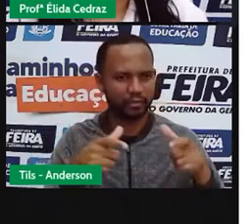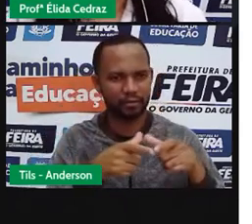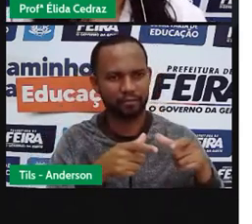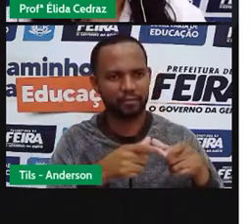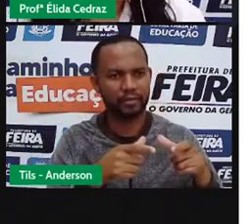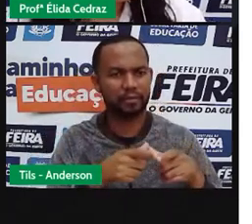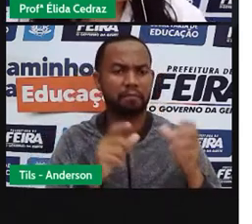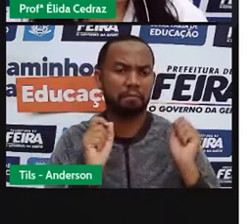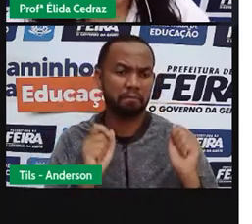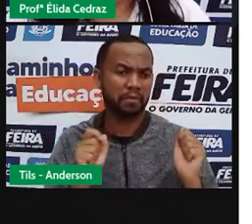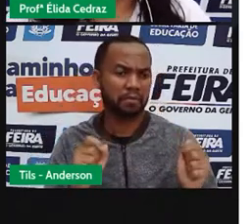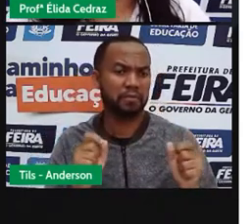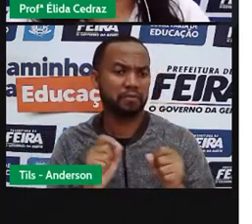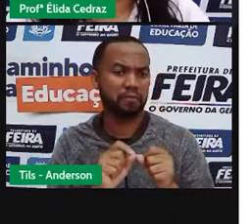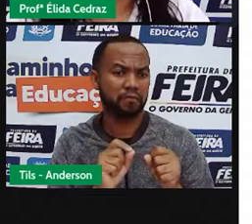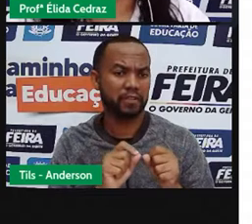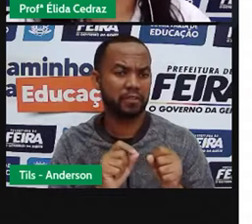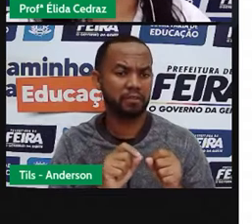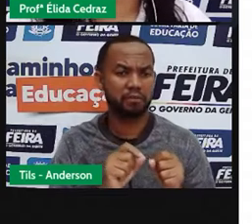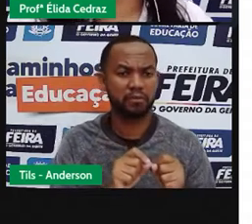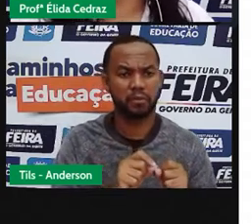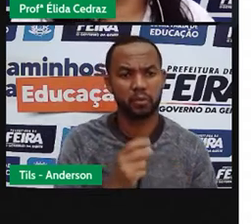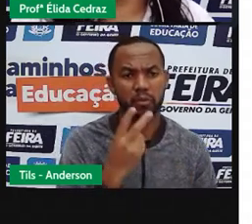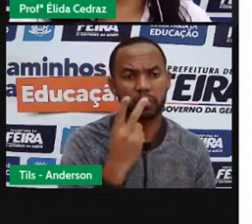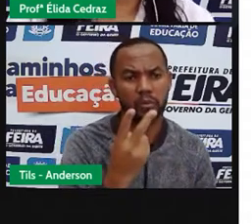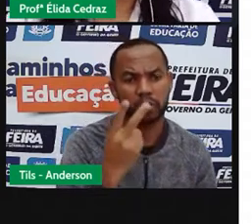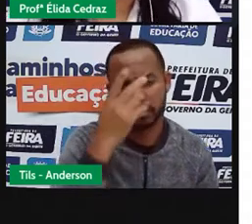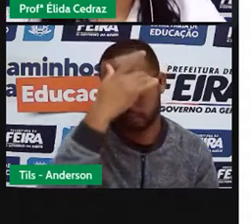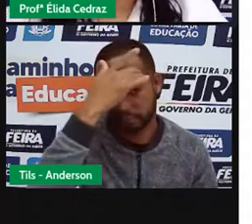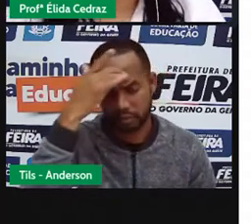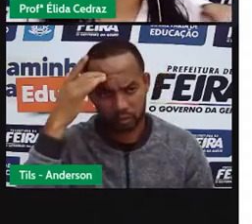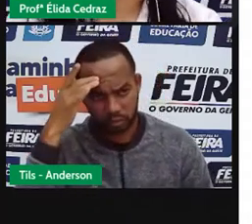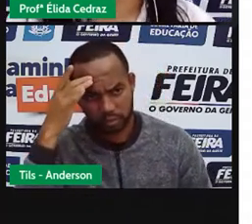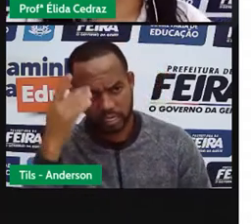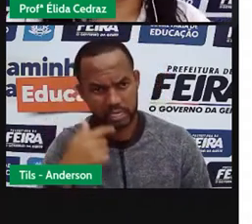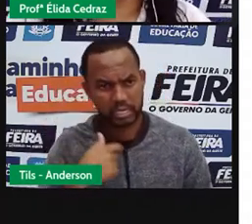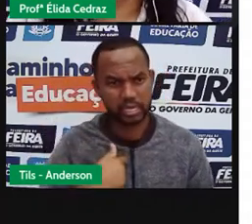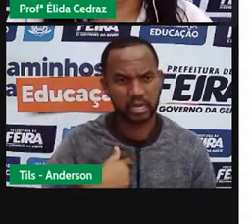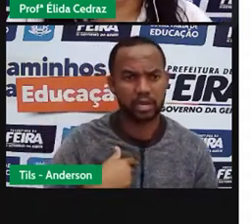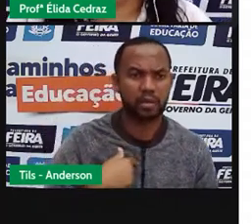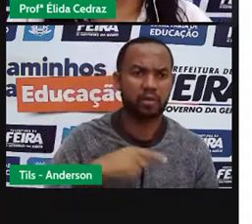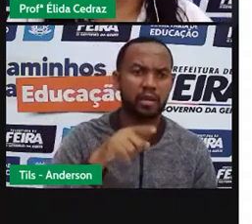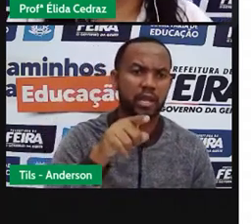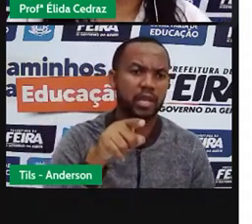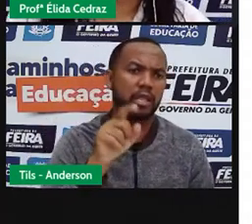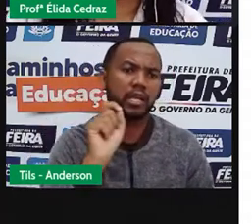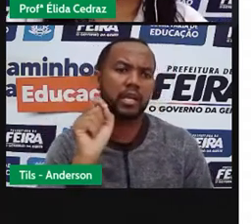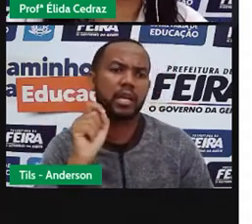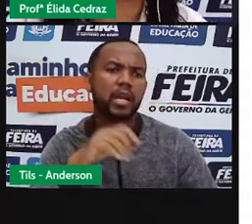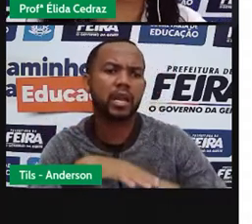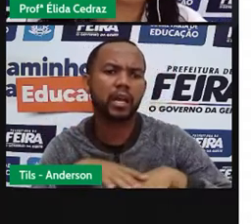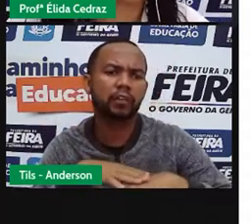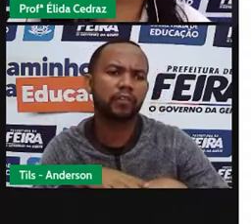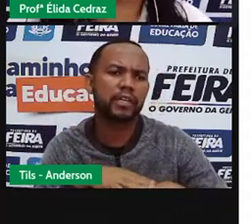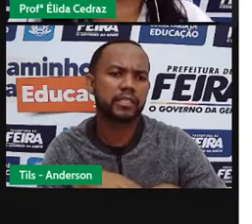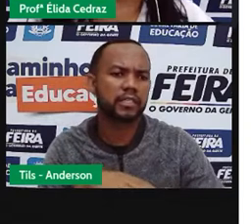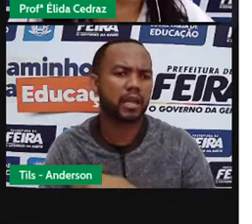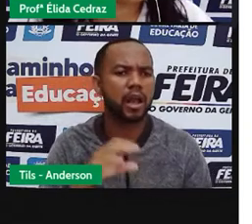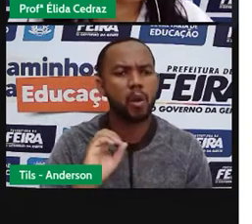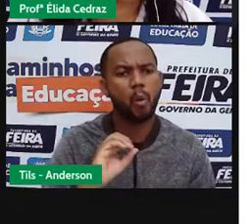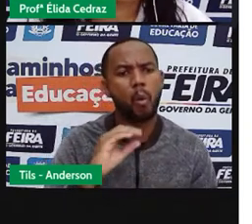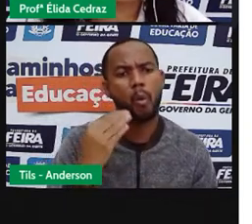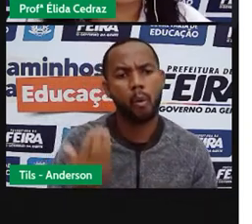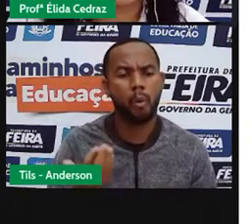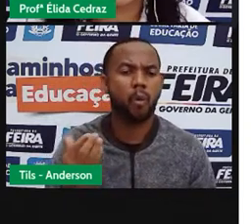feita entre apenas duas pessoas, você e a pessoa com quem você quer conversar, ou através dos